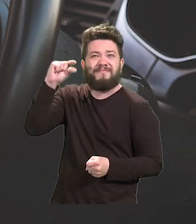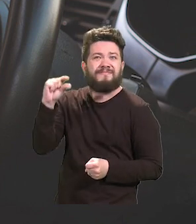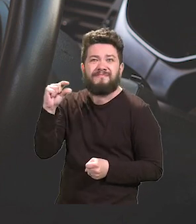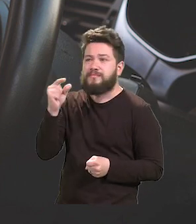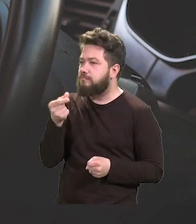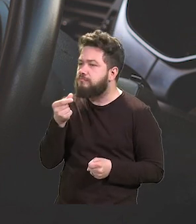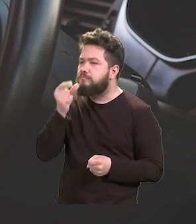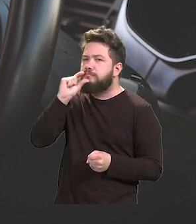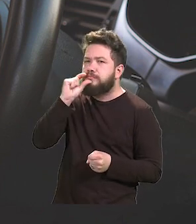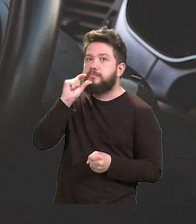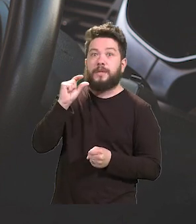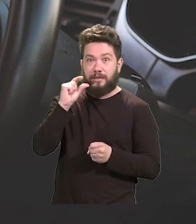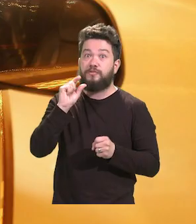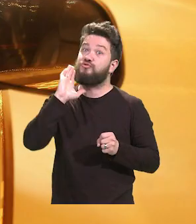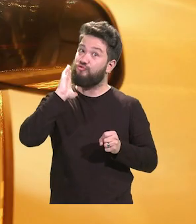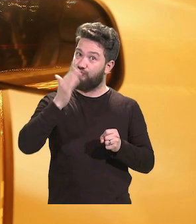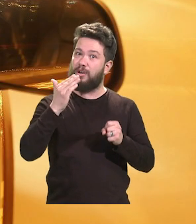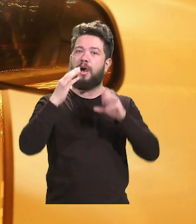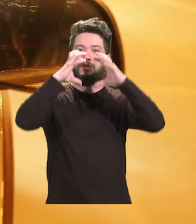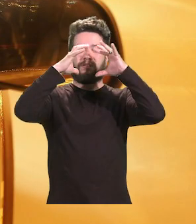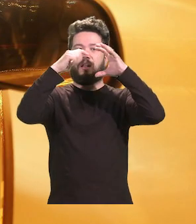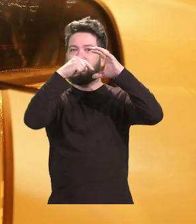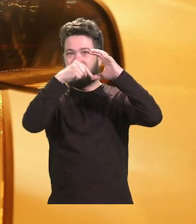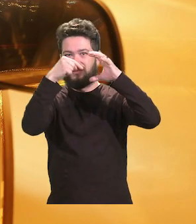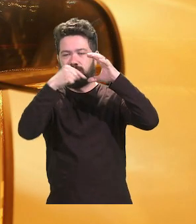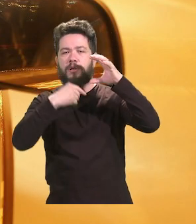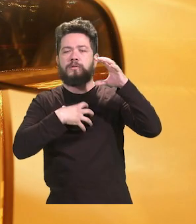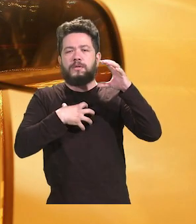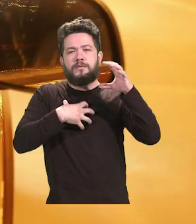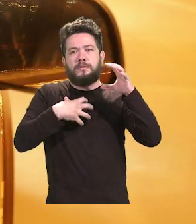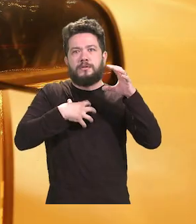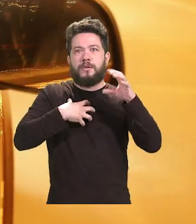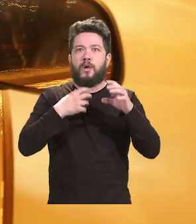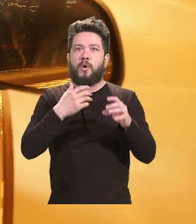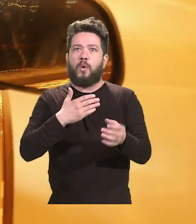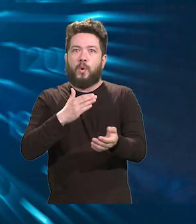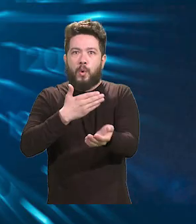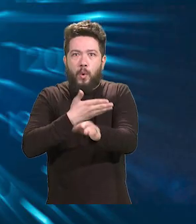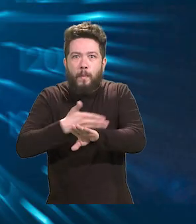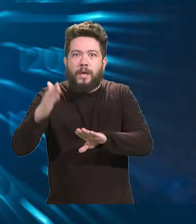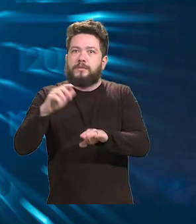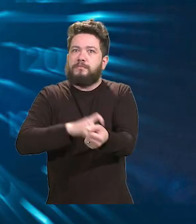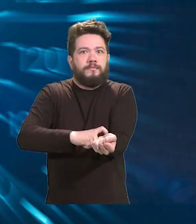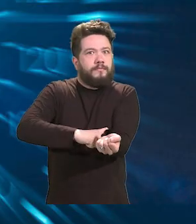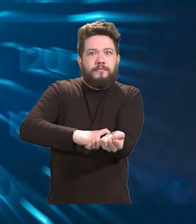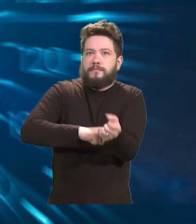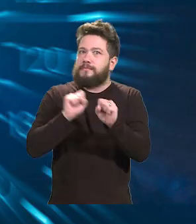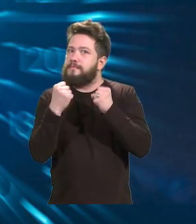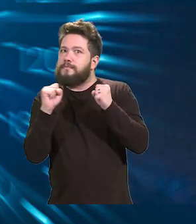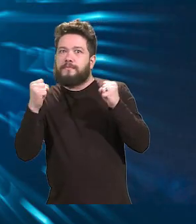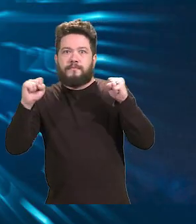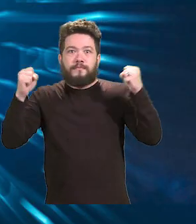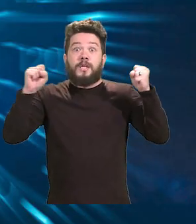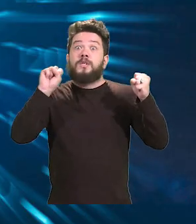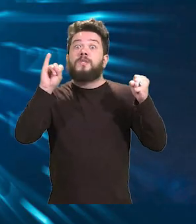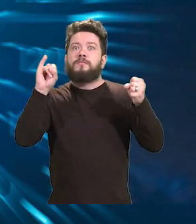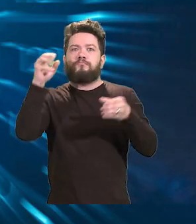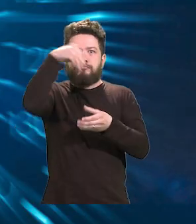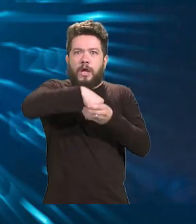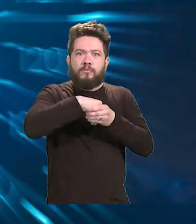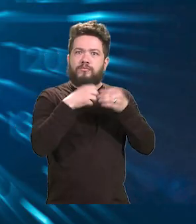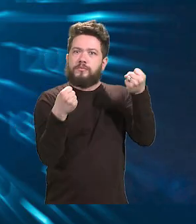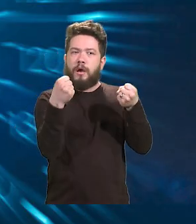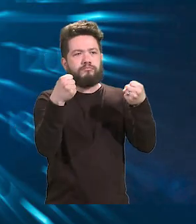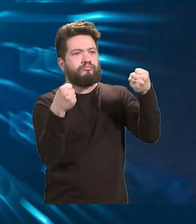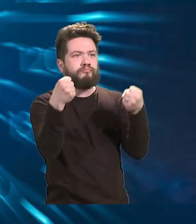ter os primeiros sintomas no cérebro, como a sensação de euforia e excitação. Dirigindo sob este efeito, a tendência é